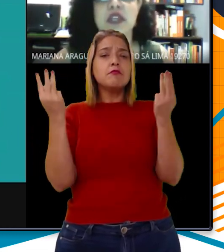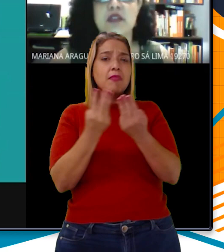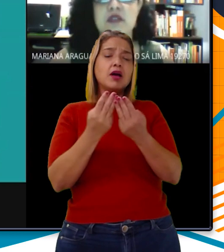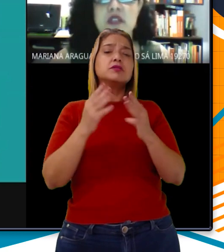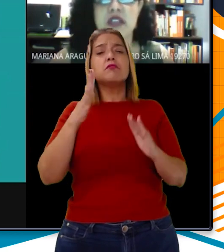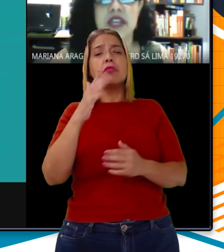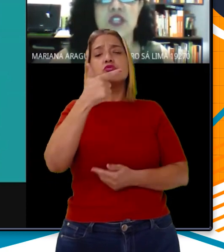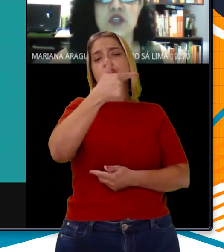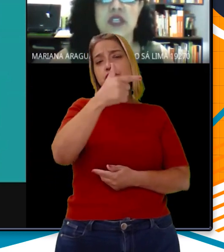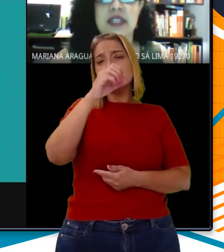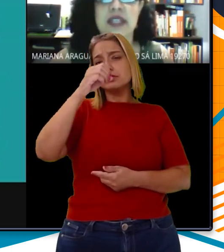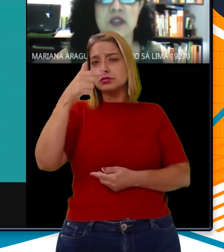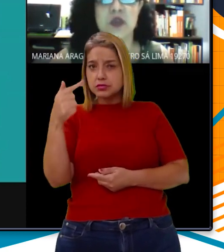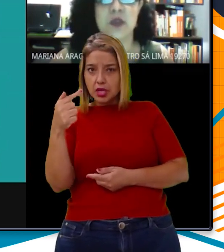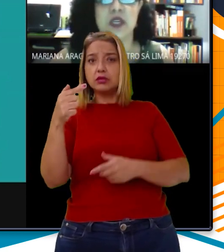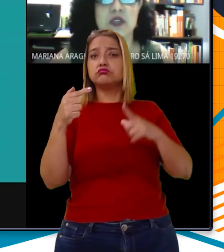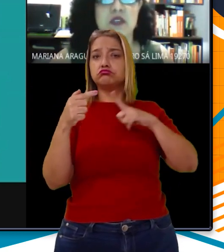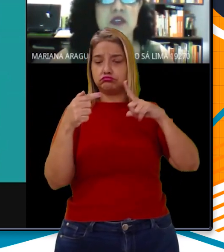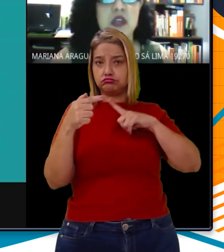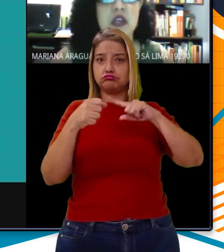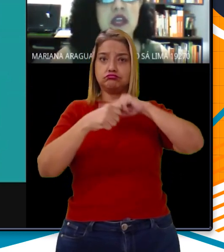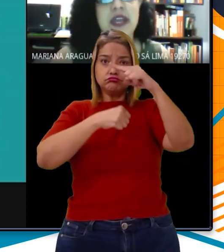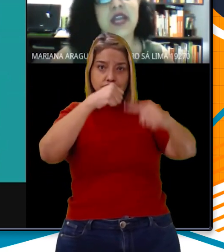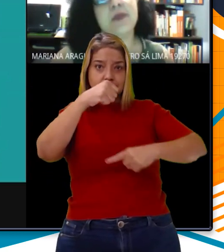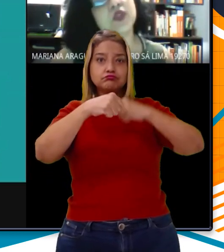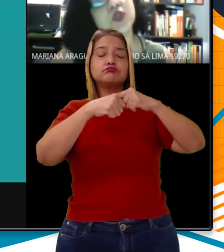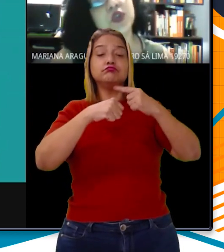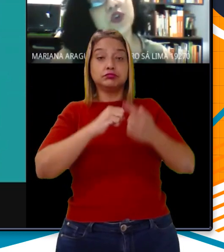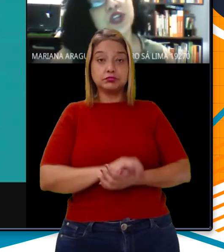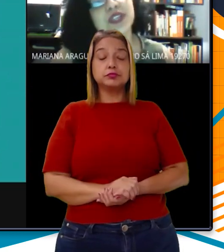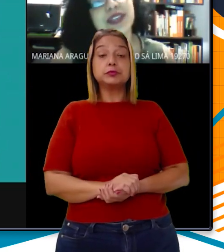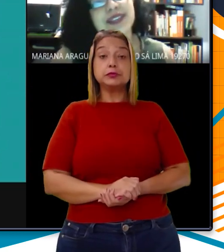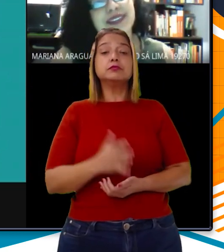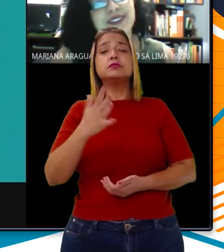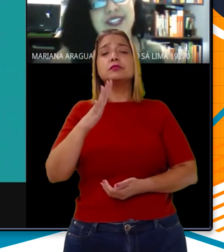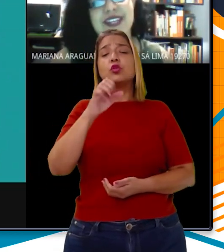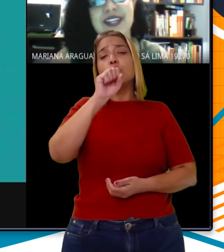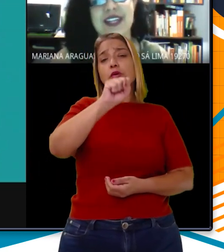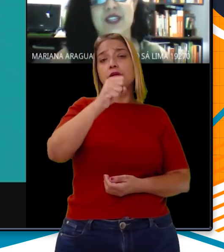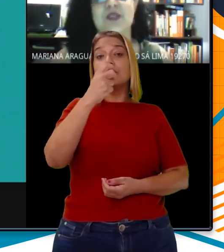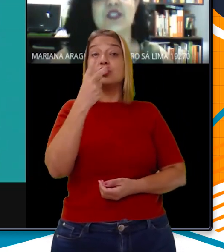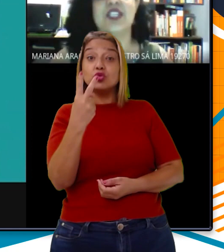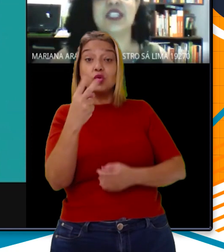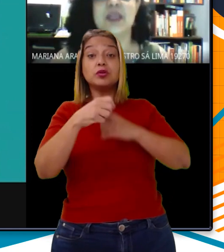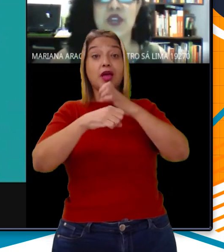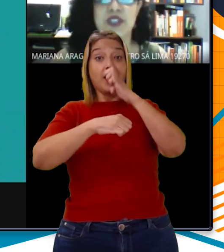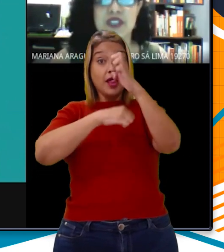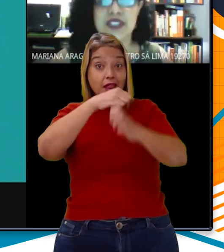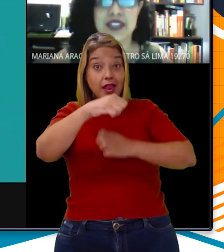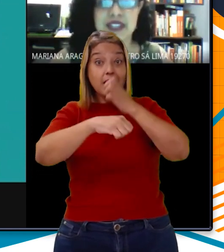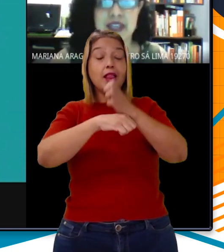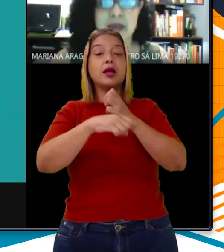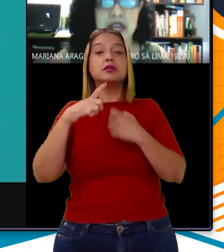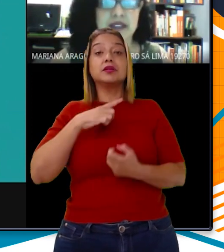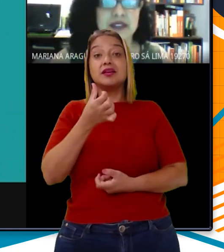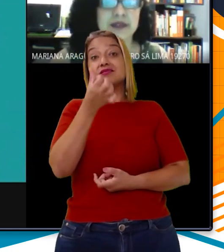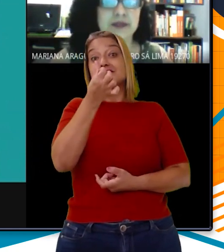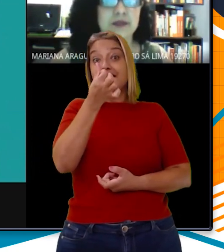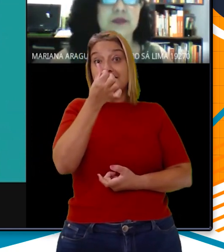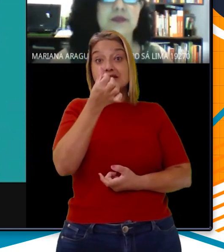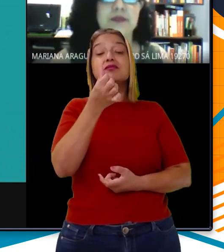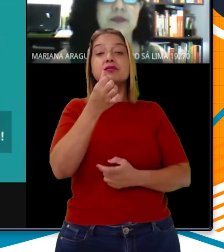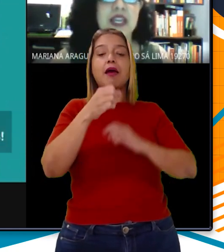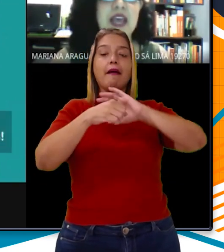207 unidades atômicas. Ele possui 82 elétrons, distribuídos em 6 camadas.